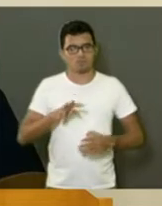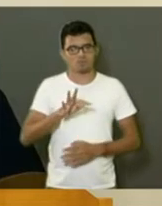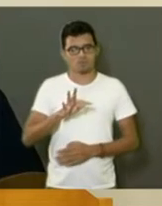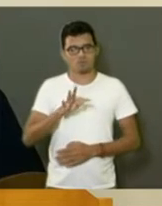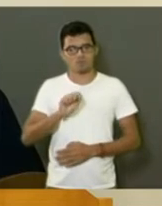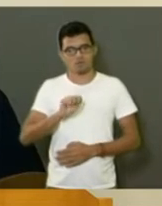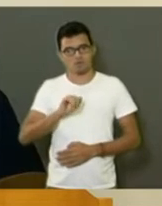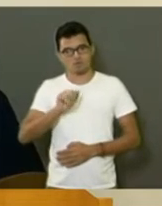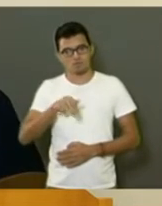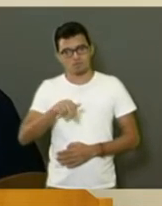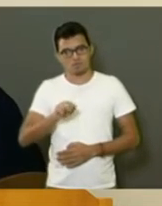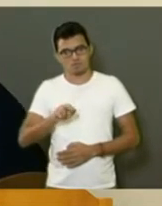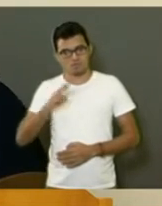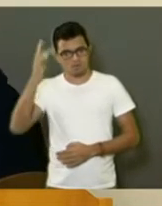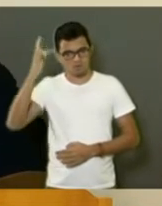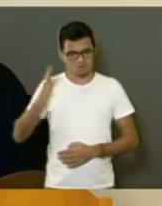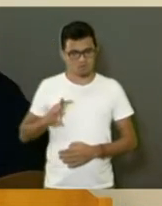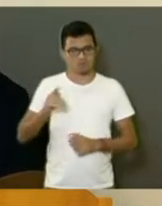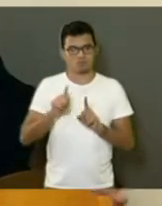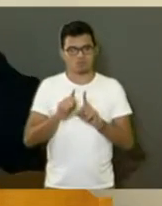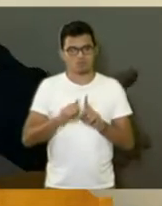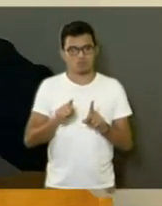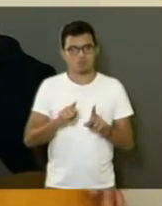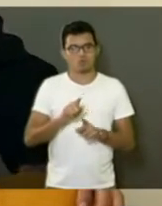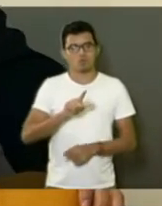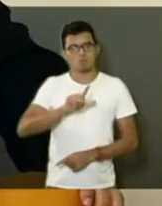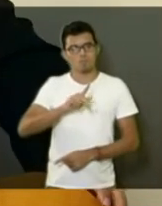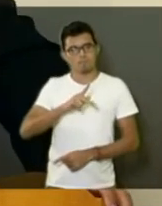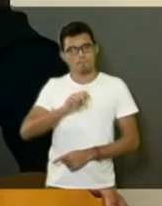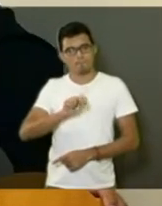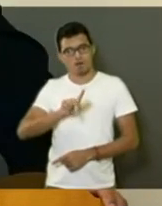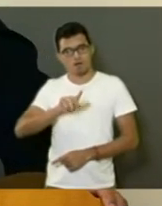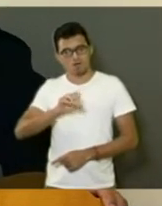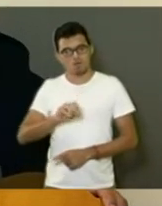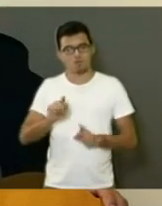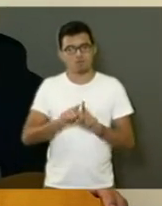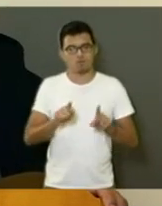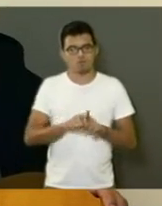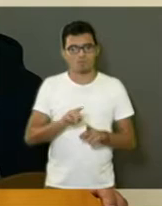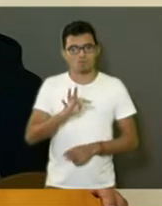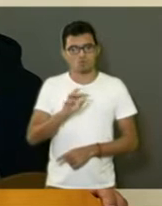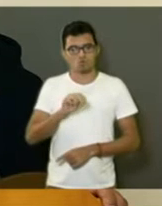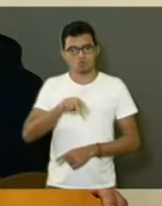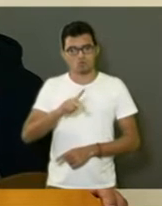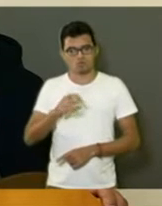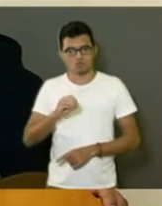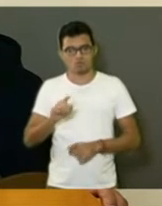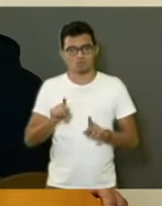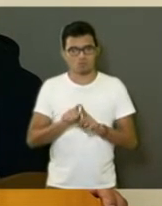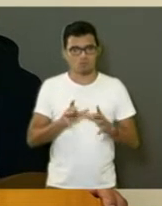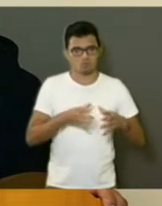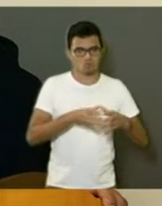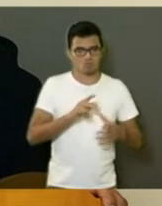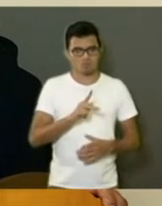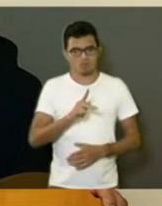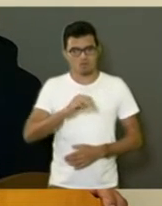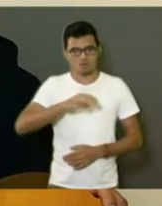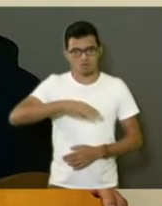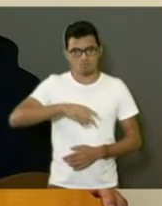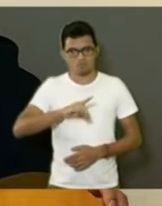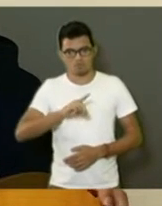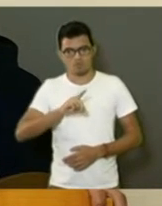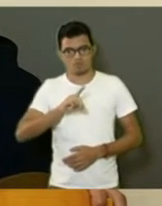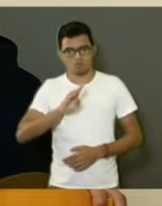ao Toninho do Mel, ou seja, da bancada do meu partido, também a bancada do PMDB, a bancada do